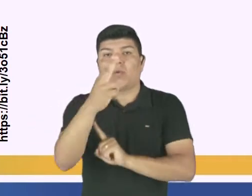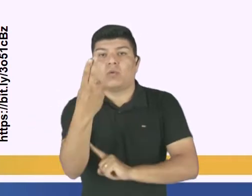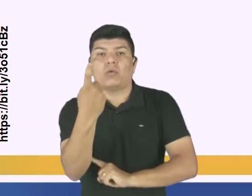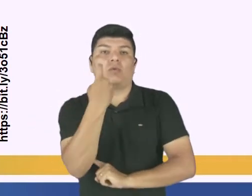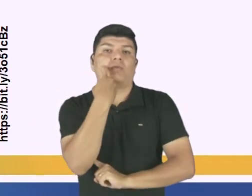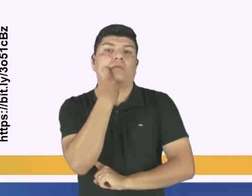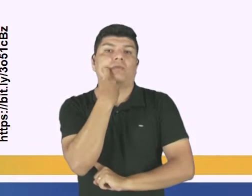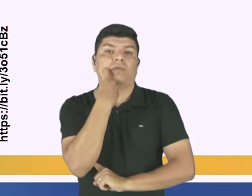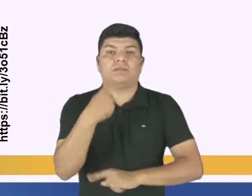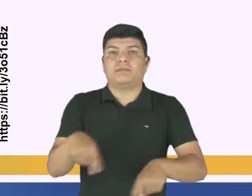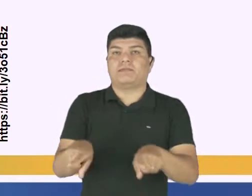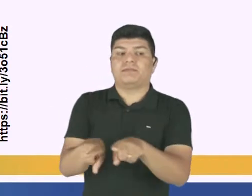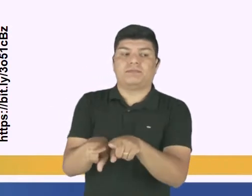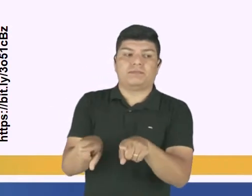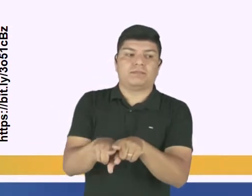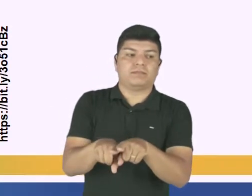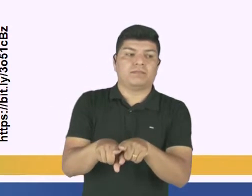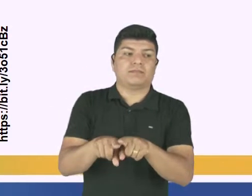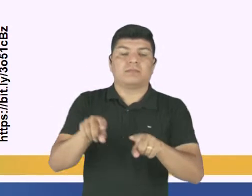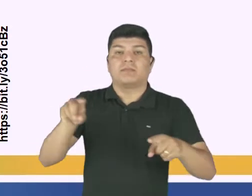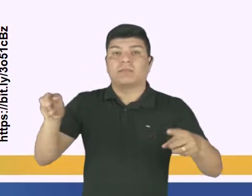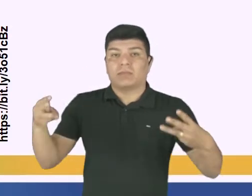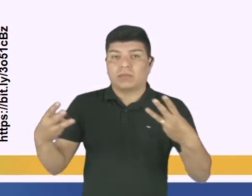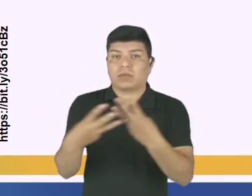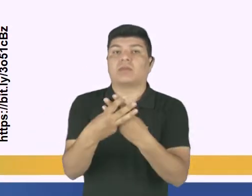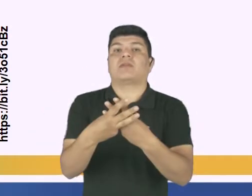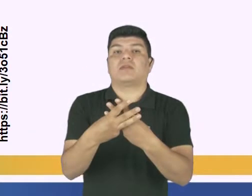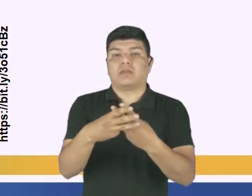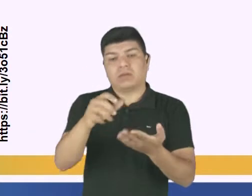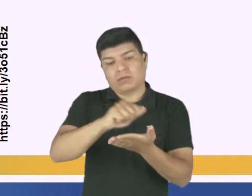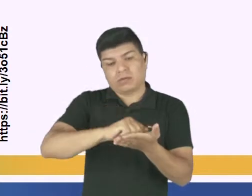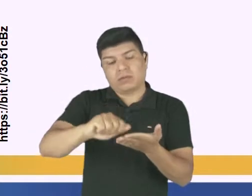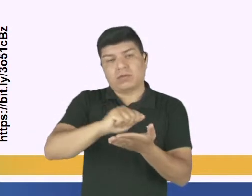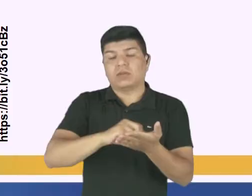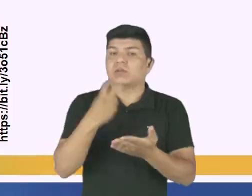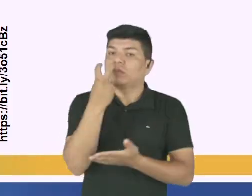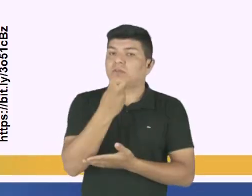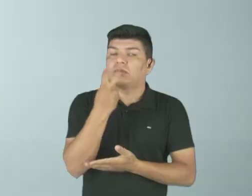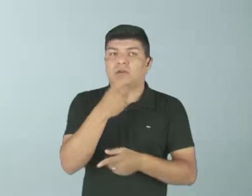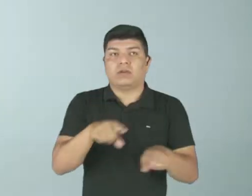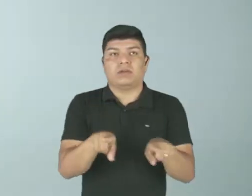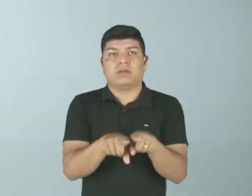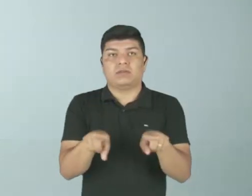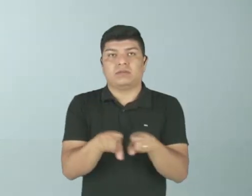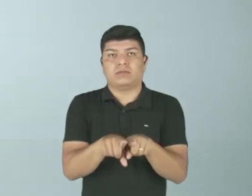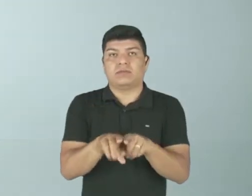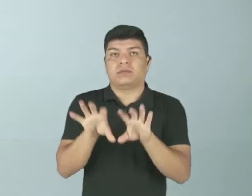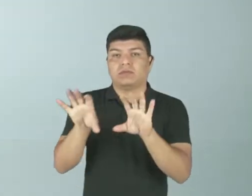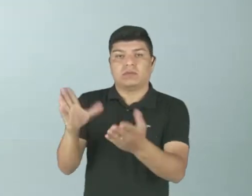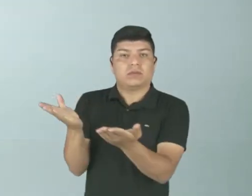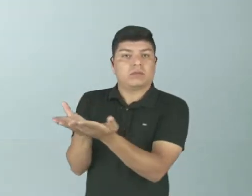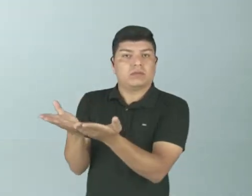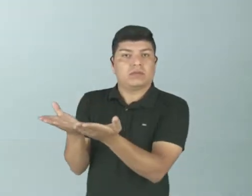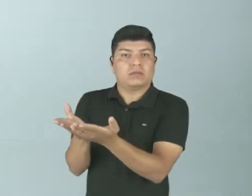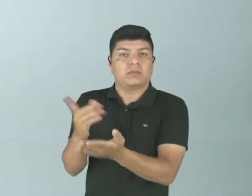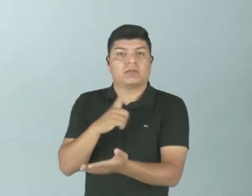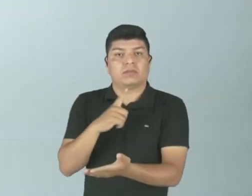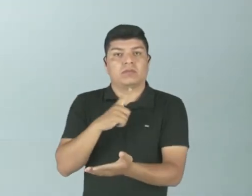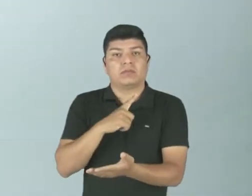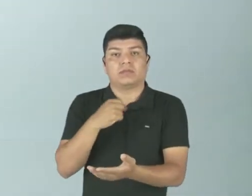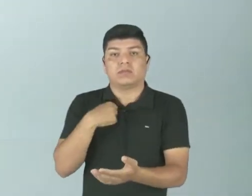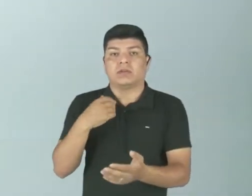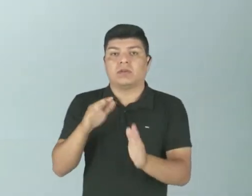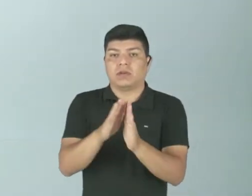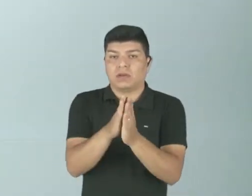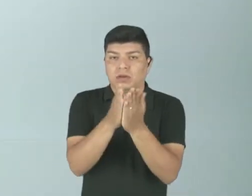uma cruz. Suas narrativas, pode ser escrita ou oral, no caso do cristianismo, nós temos a narrativa